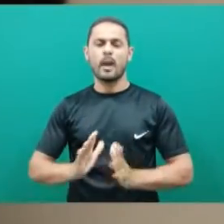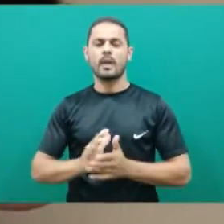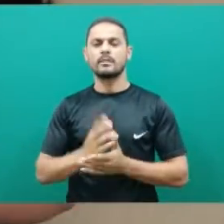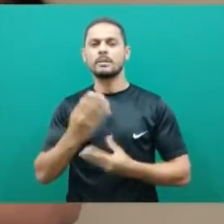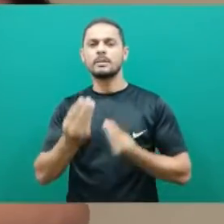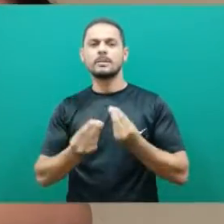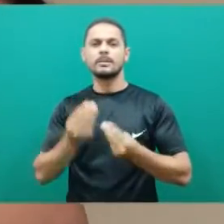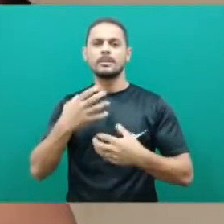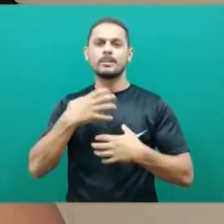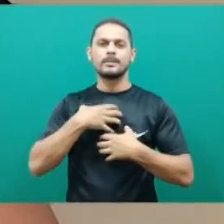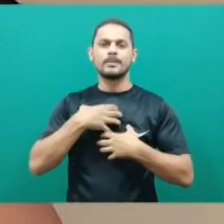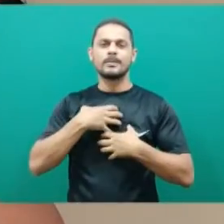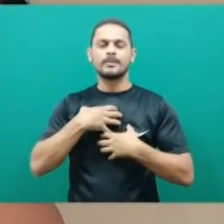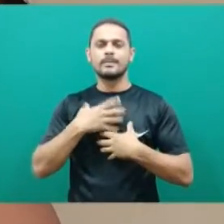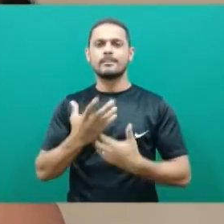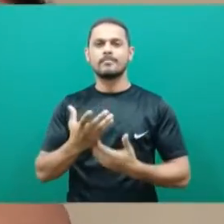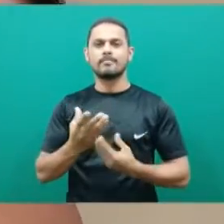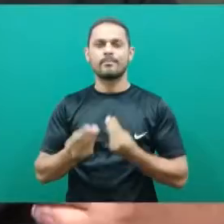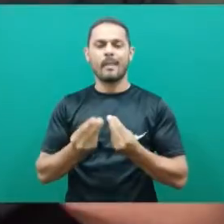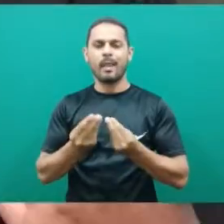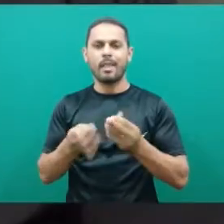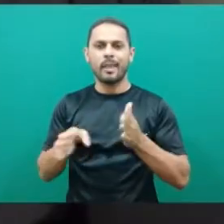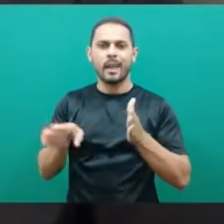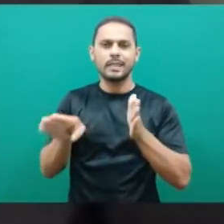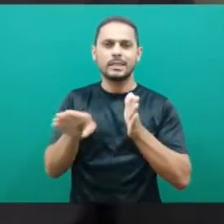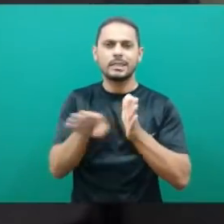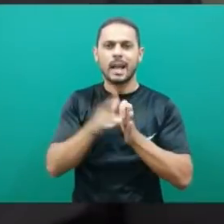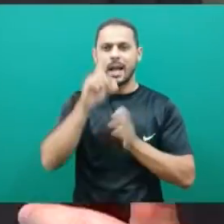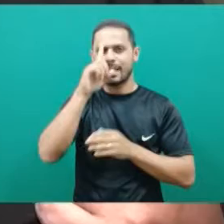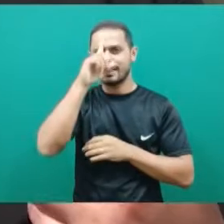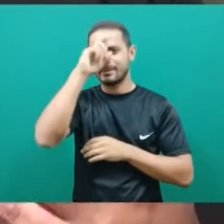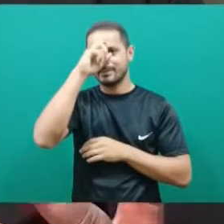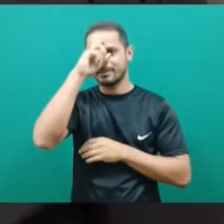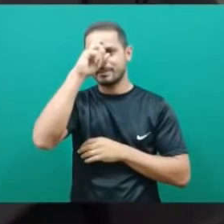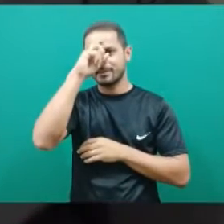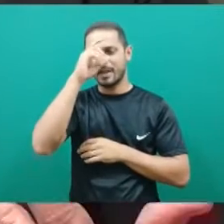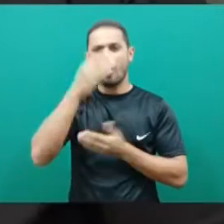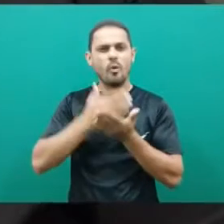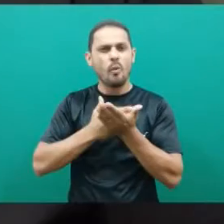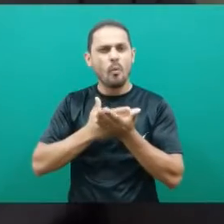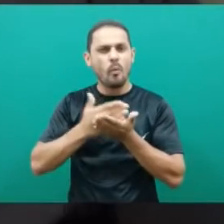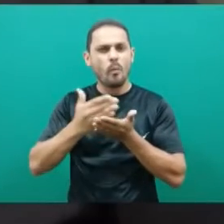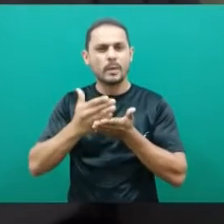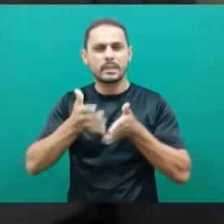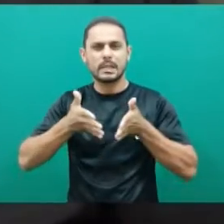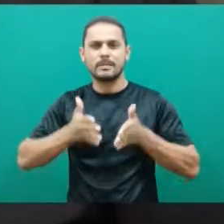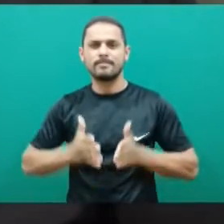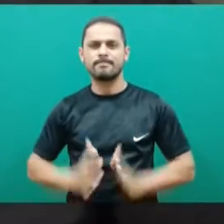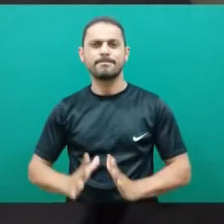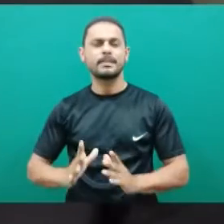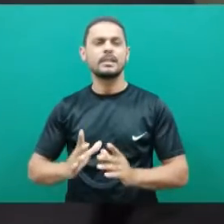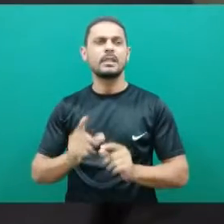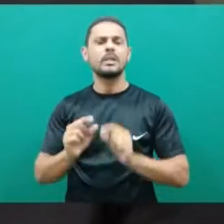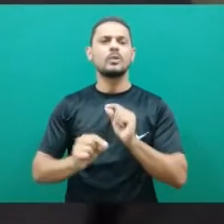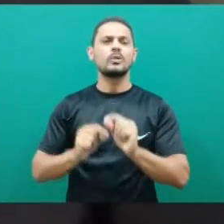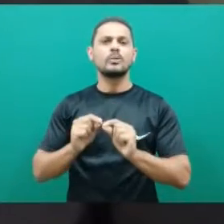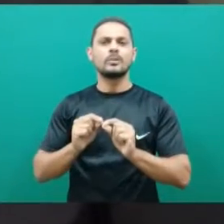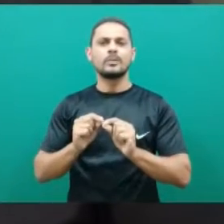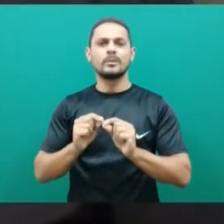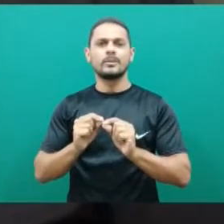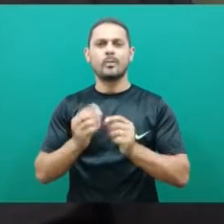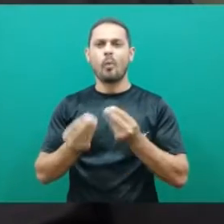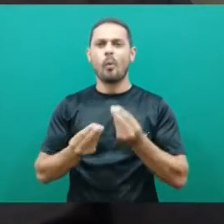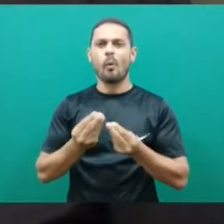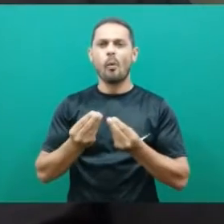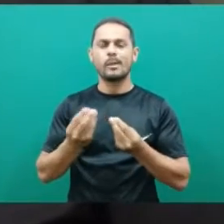filho. E o sentimento foi recíproco. Até a chegada no hospital e iniciar o trabalho de parto, foi até bastante